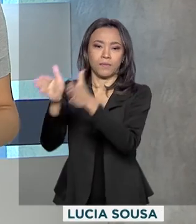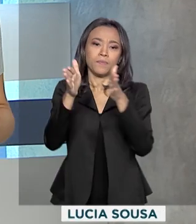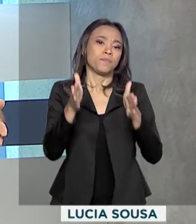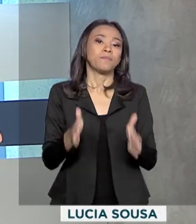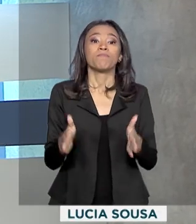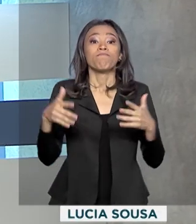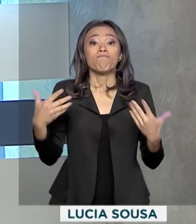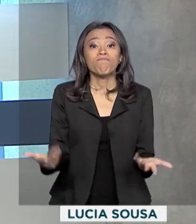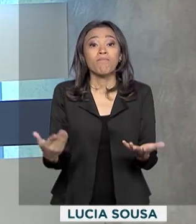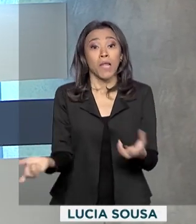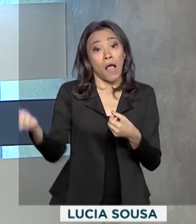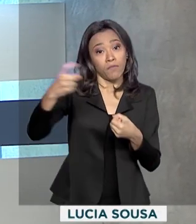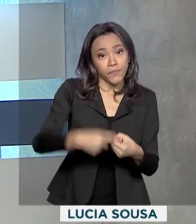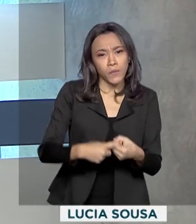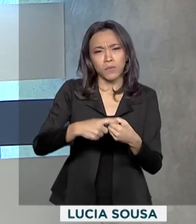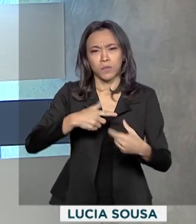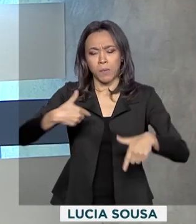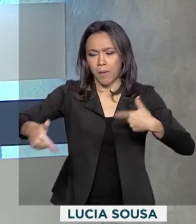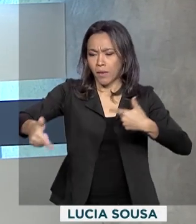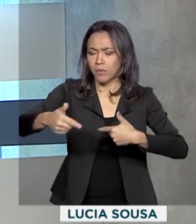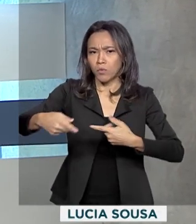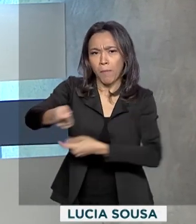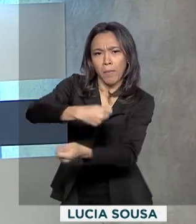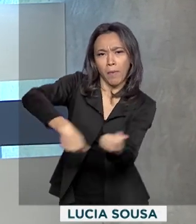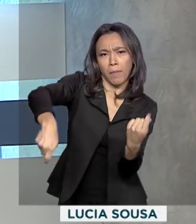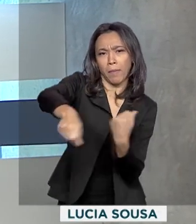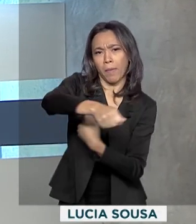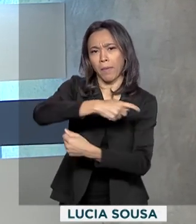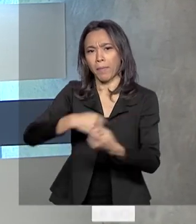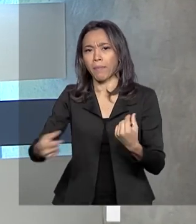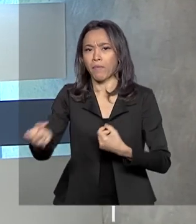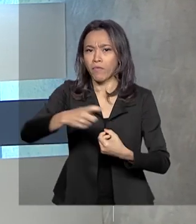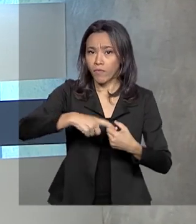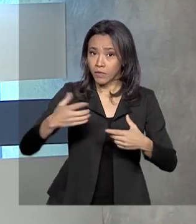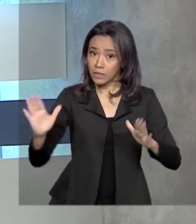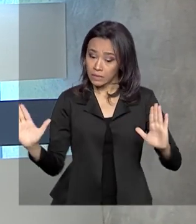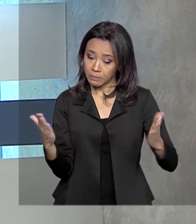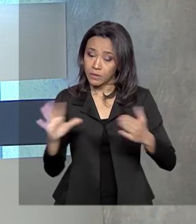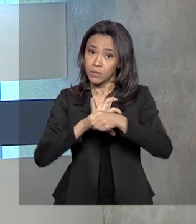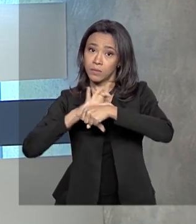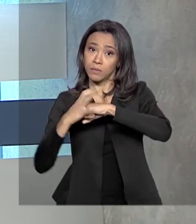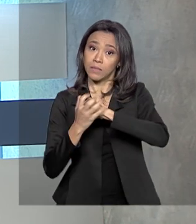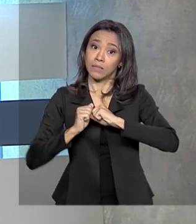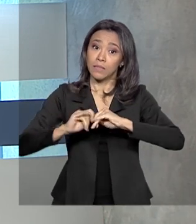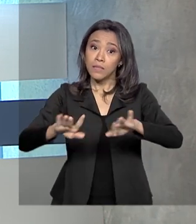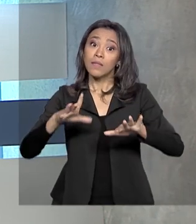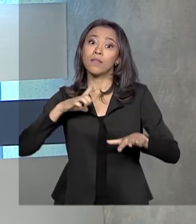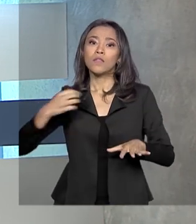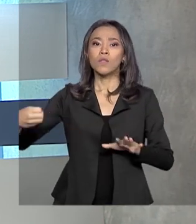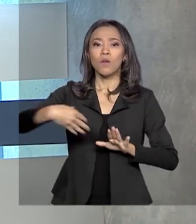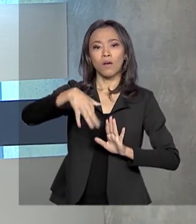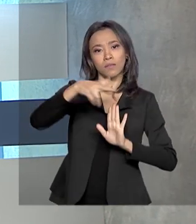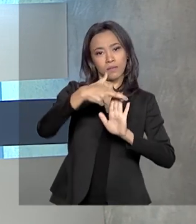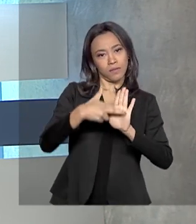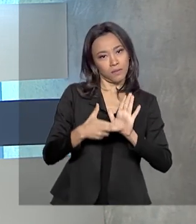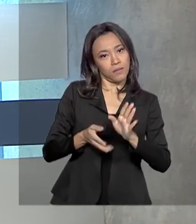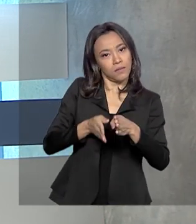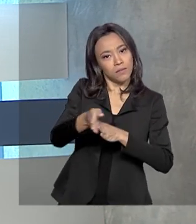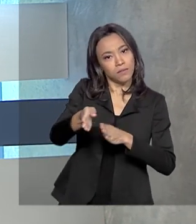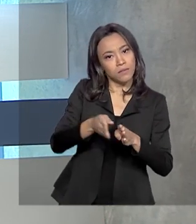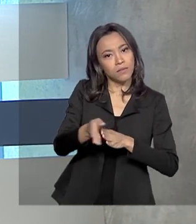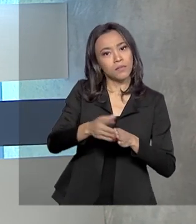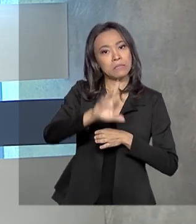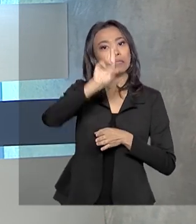Bom, a retomada das atividades econômicas no país durante a pandemia conta agora com novas orientações do Ministério da